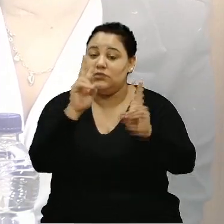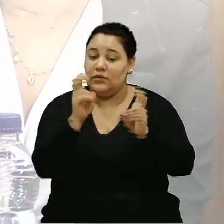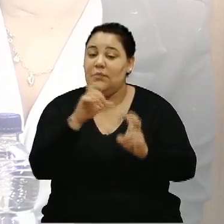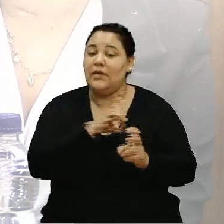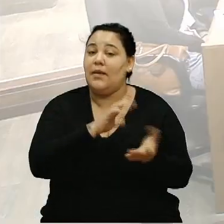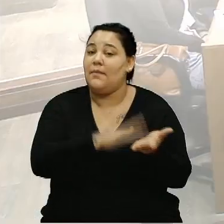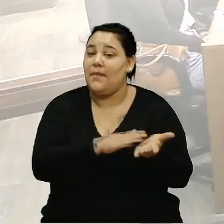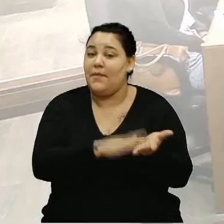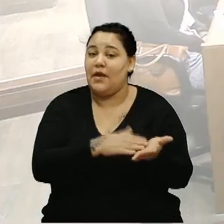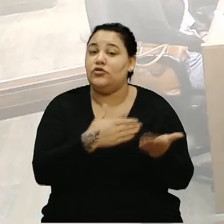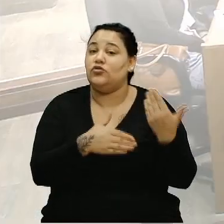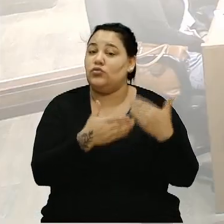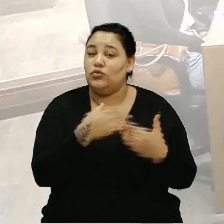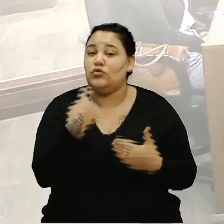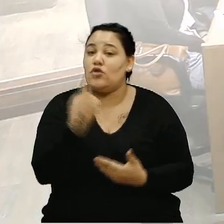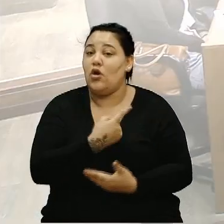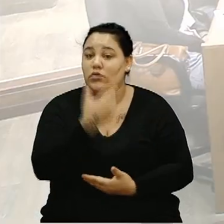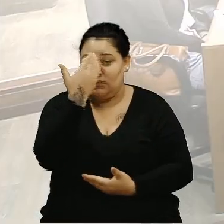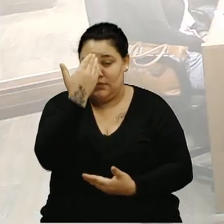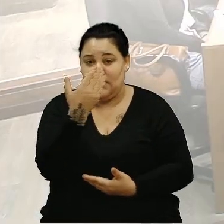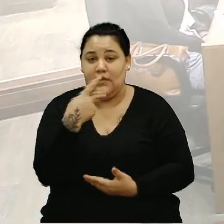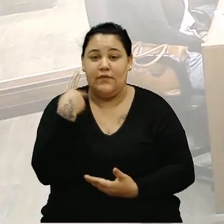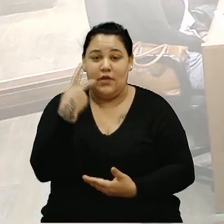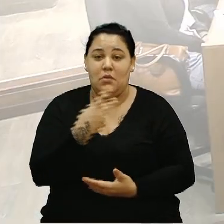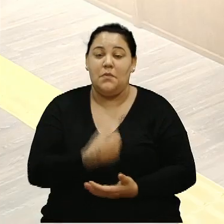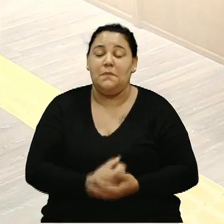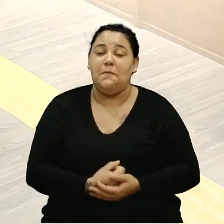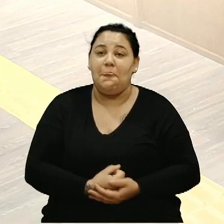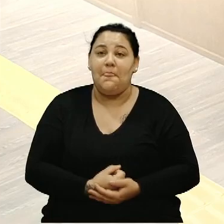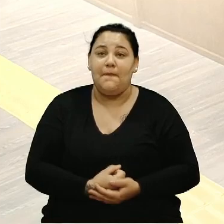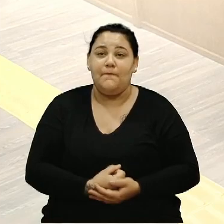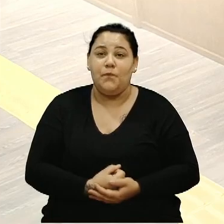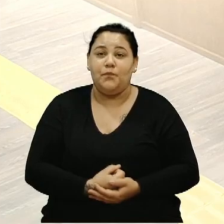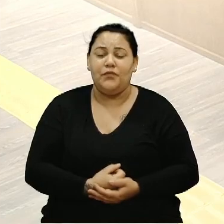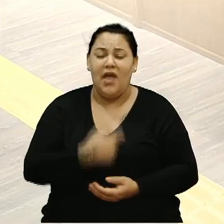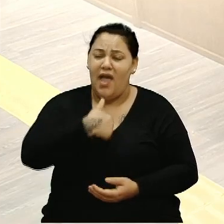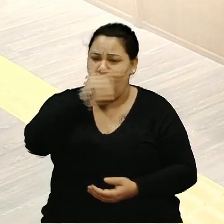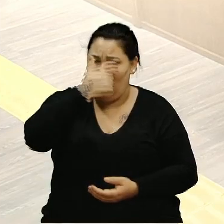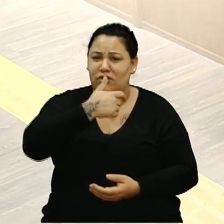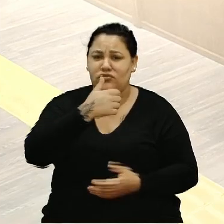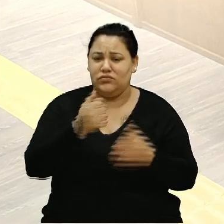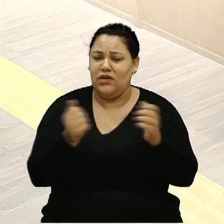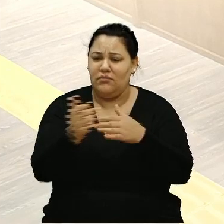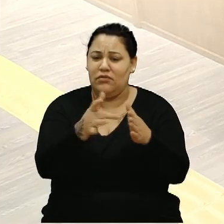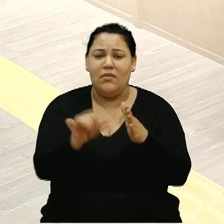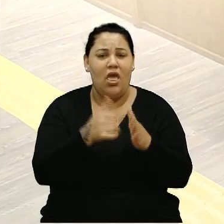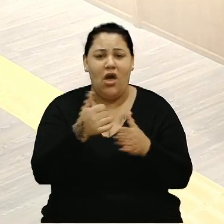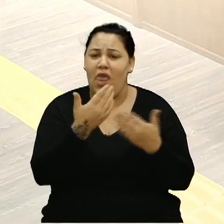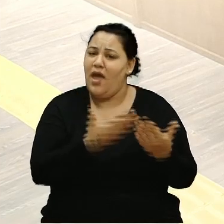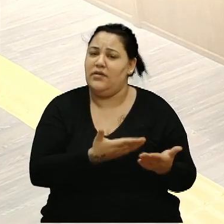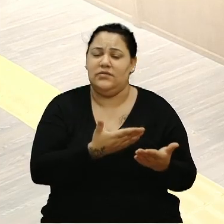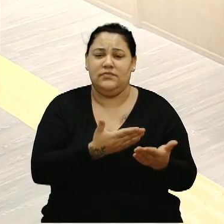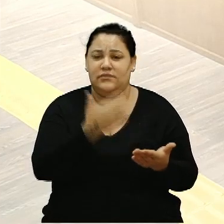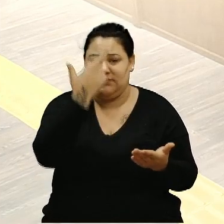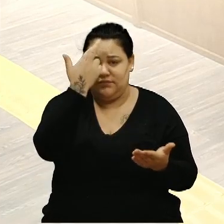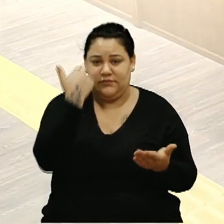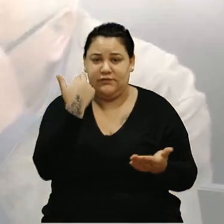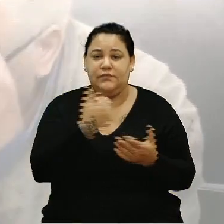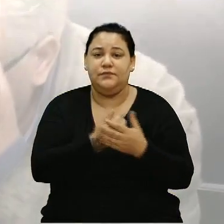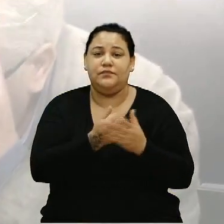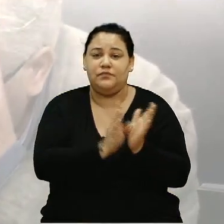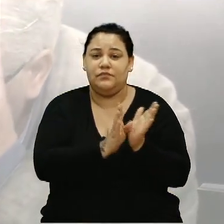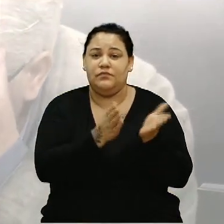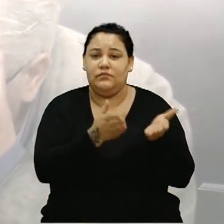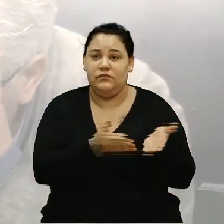todos nós. Obrigado, vereador. Obrigado pelas palavras, vereador Lucas. E acho que o caminho é esse, vereador Rafael. Acho que a comissão